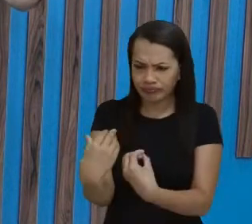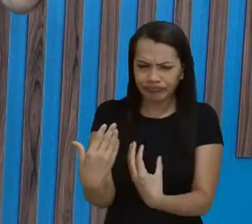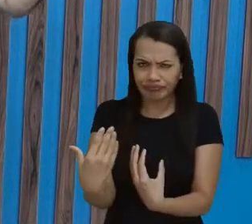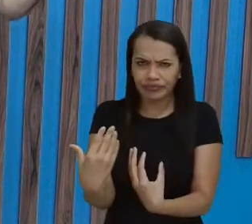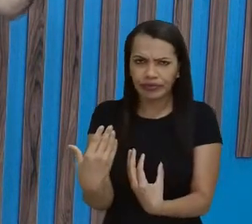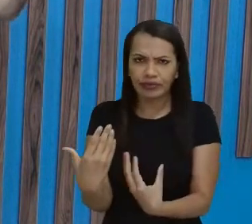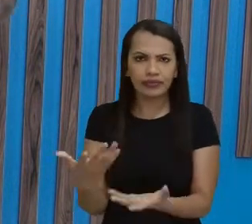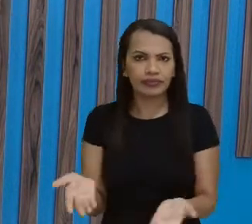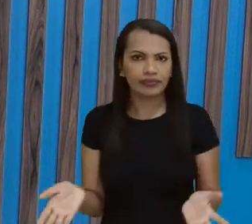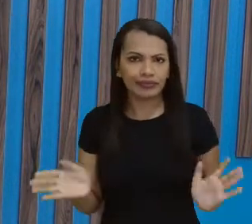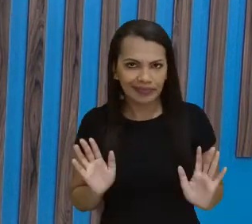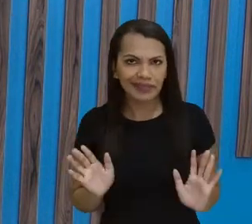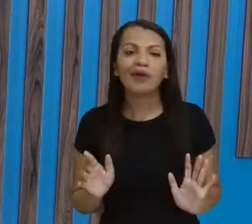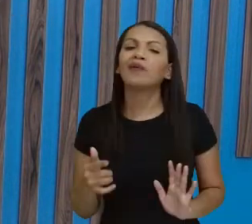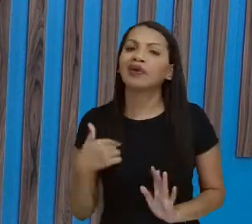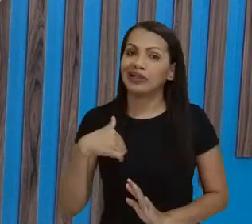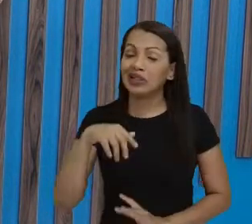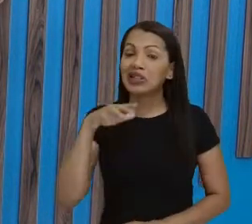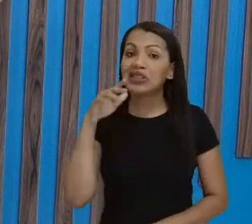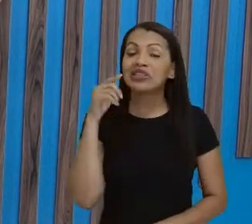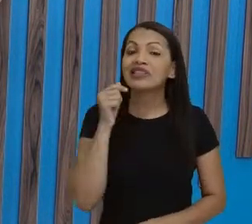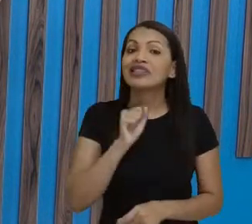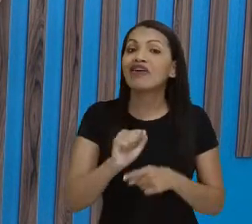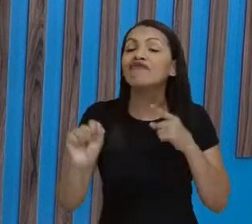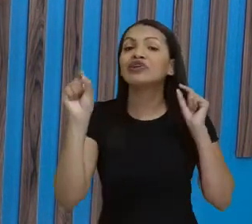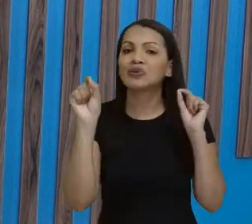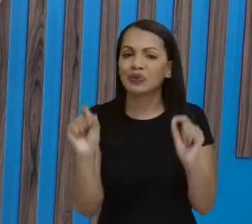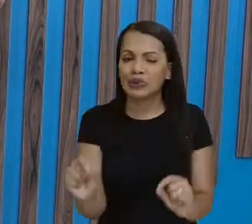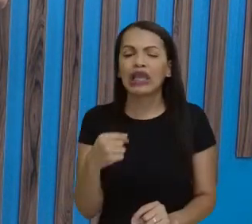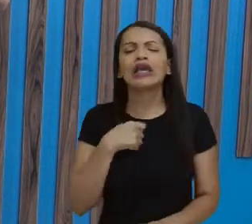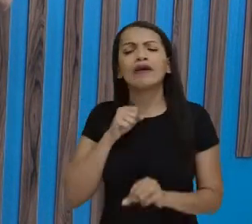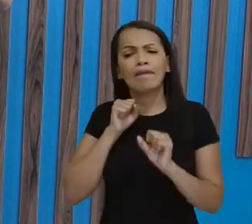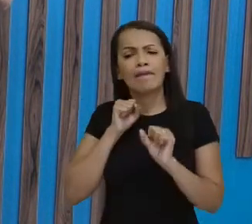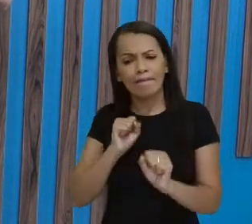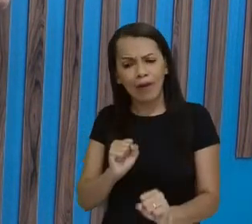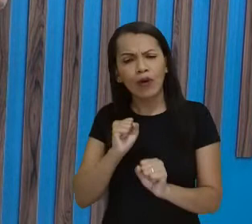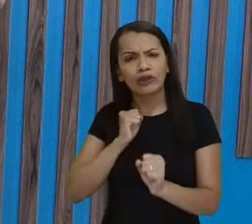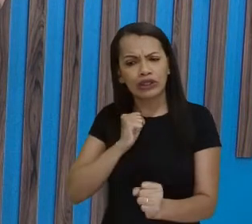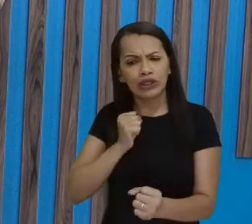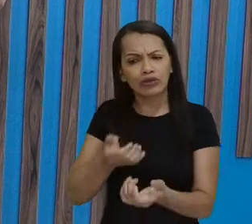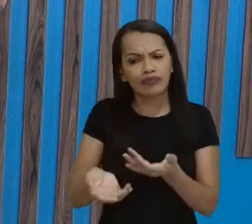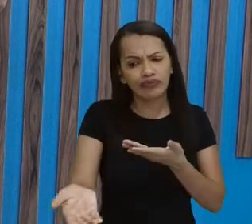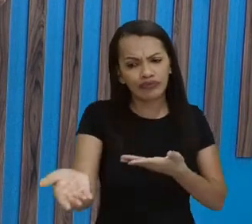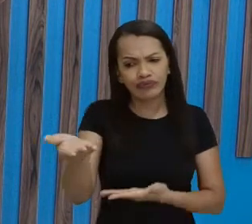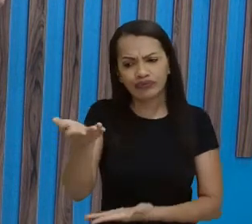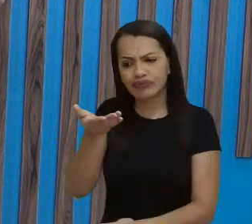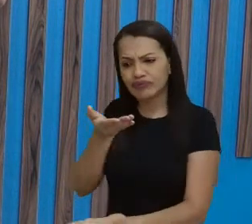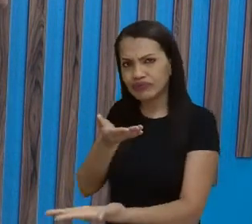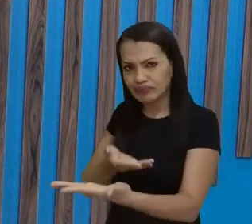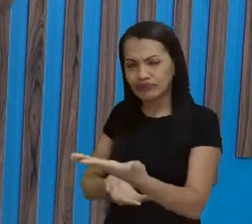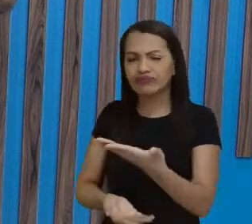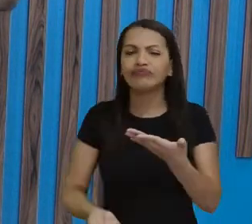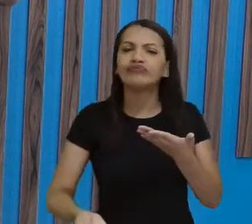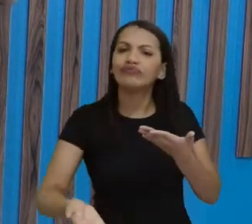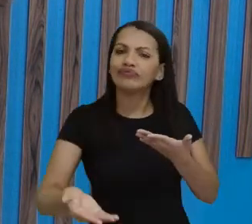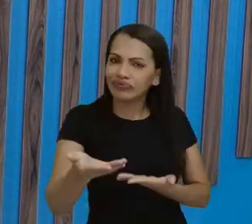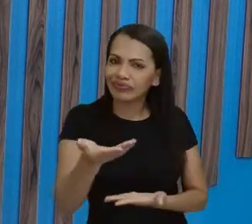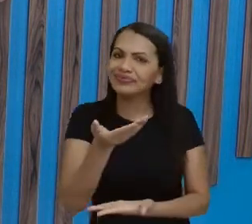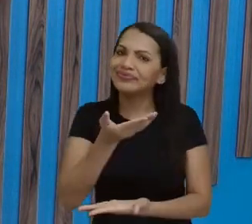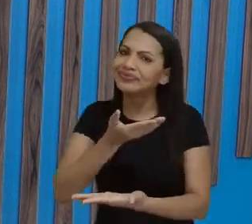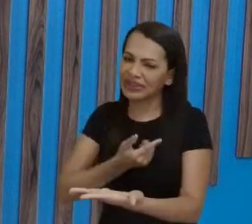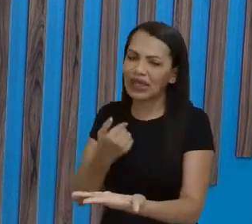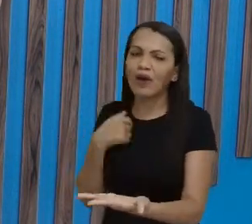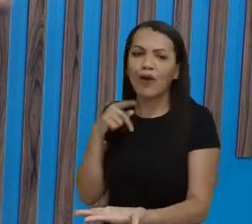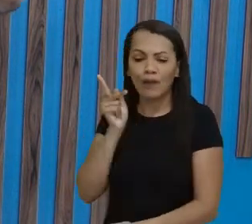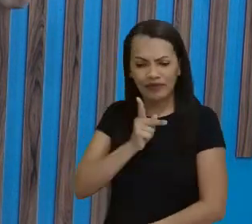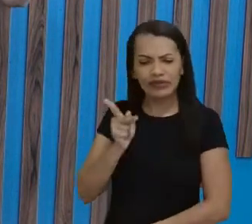apenas reprodutivo e não crítico. Seria uma educação acrítica, esse A, prefixo